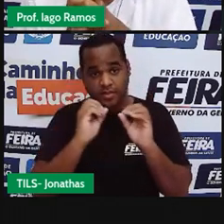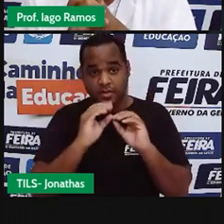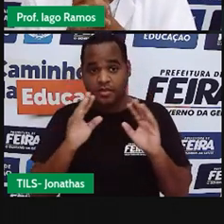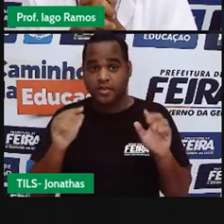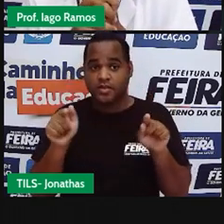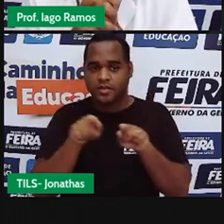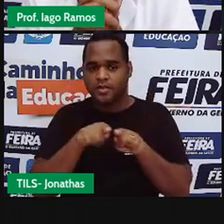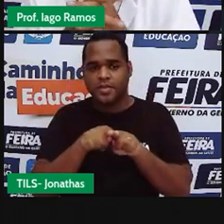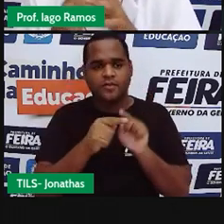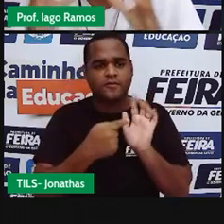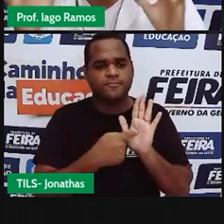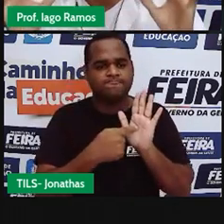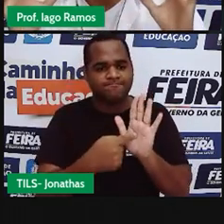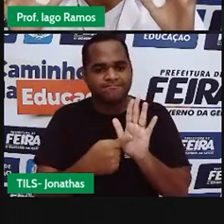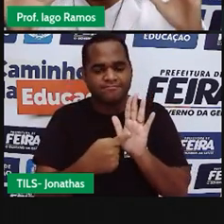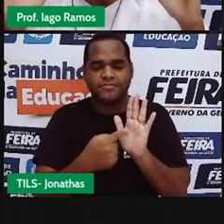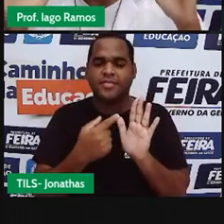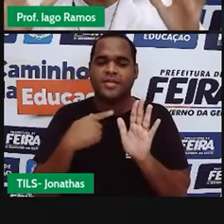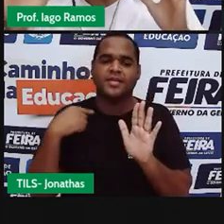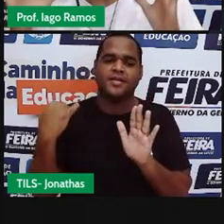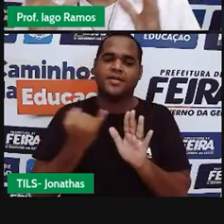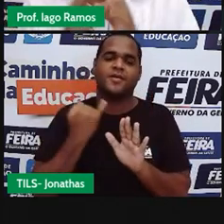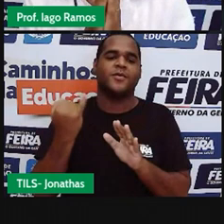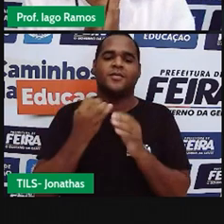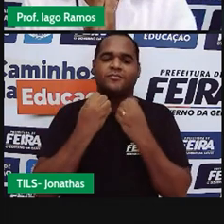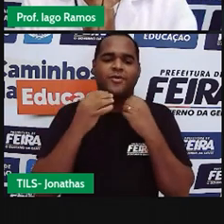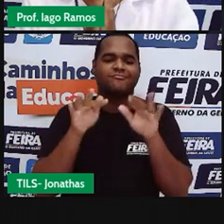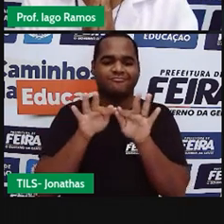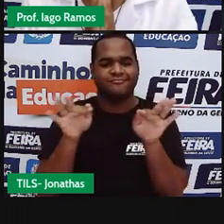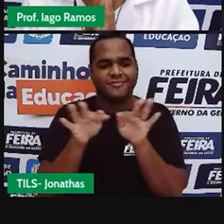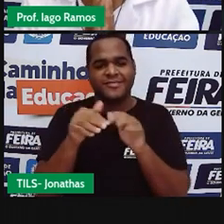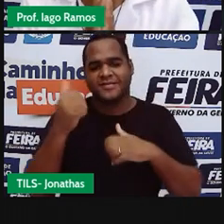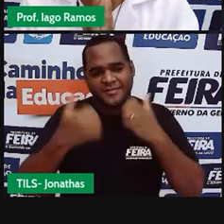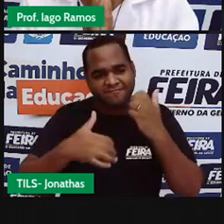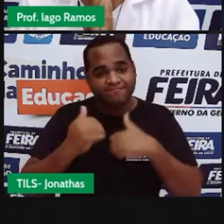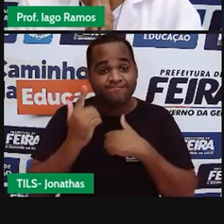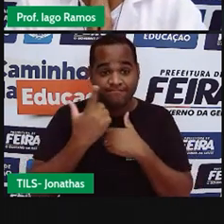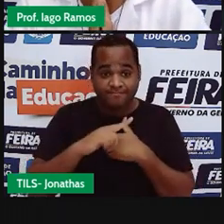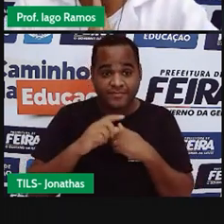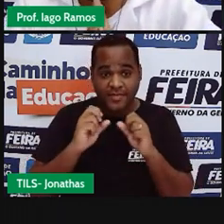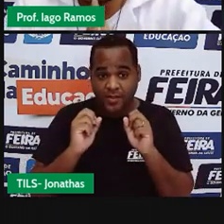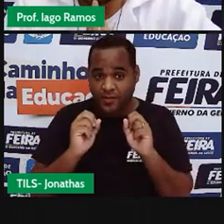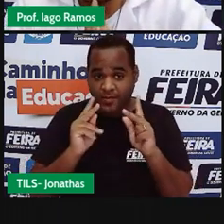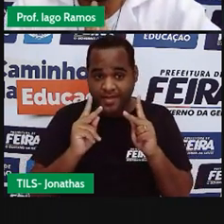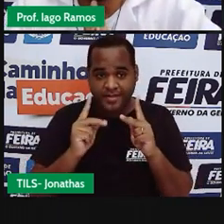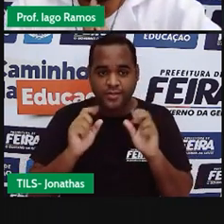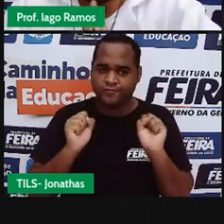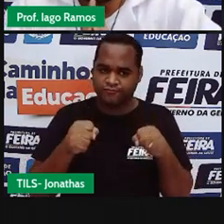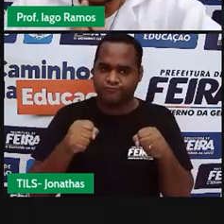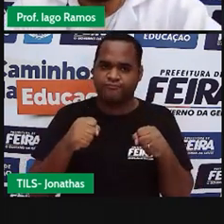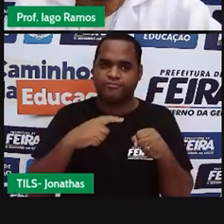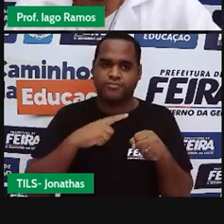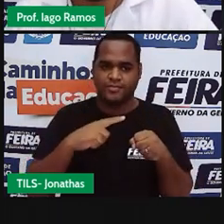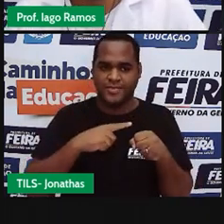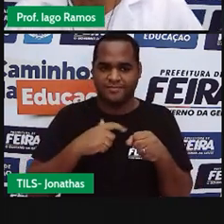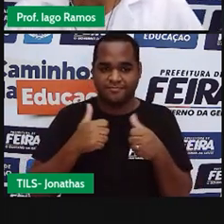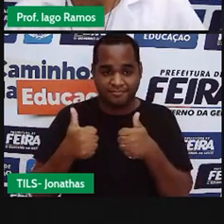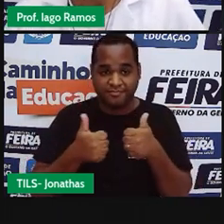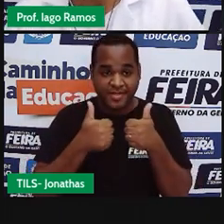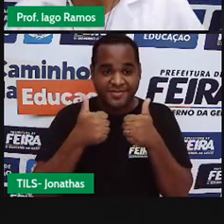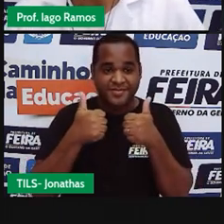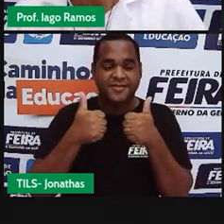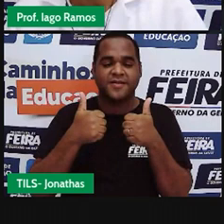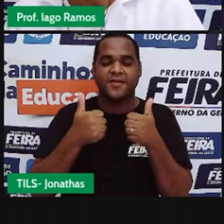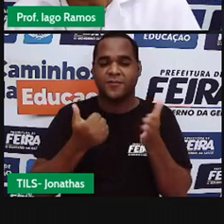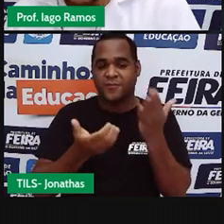eu vou tentar te mostrar isso da maneira mais simples que eu conseguir. Prometo me esforçar para isso, tá bom? Então,